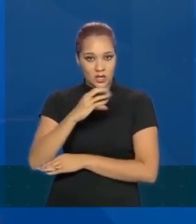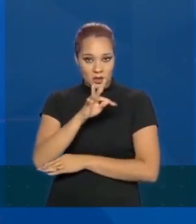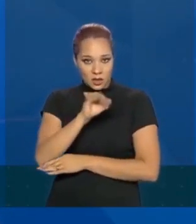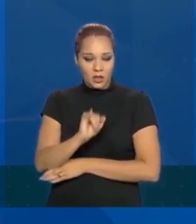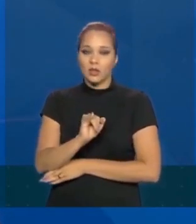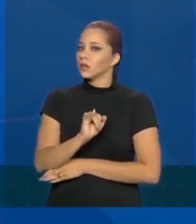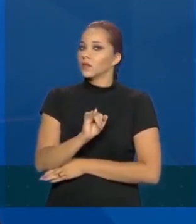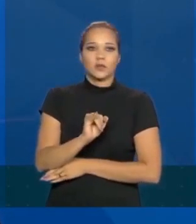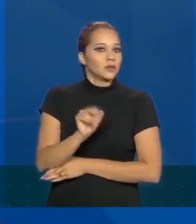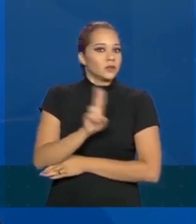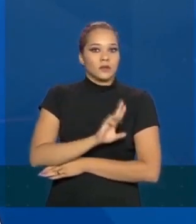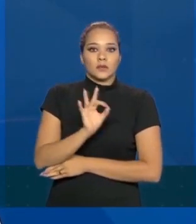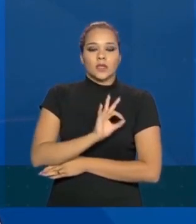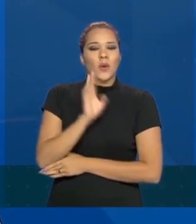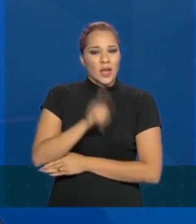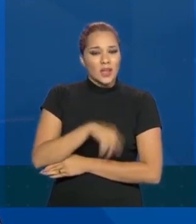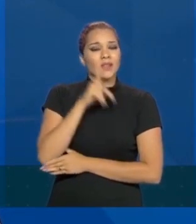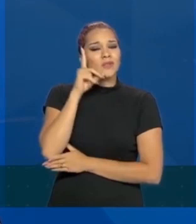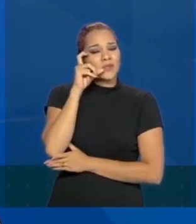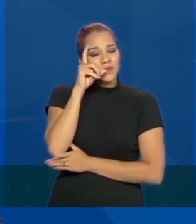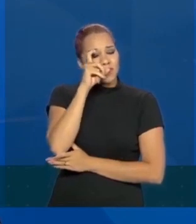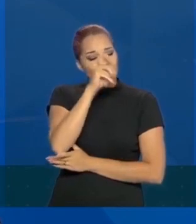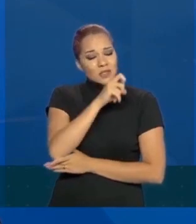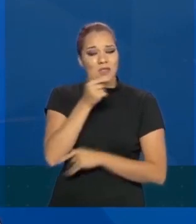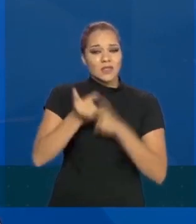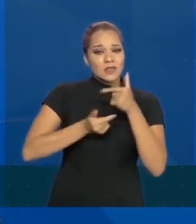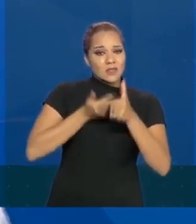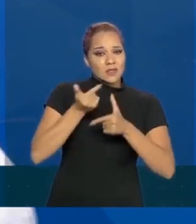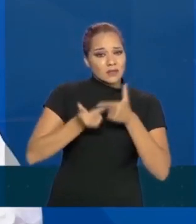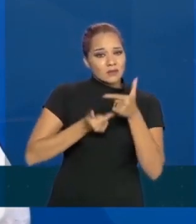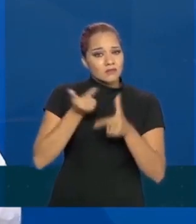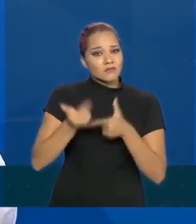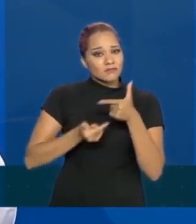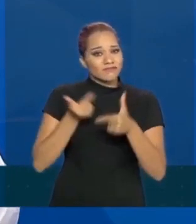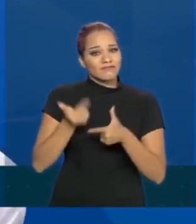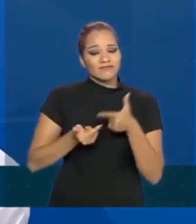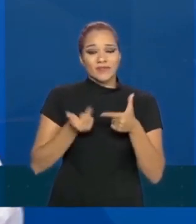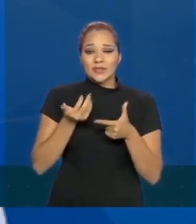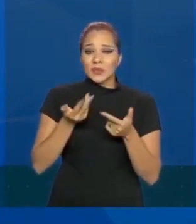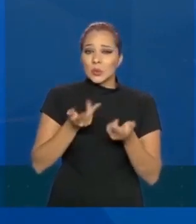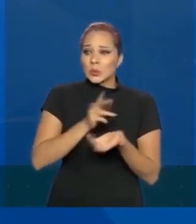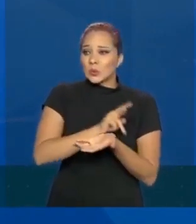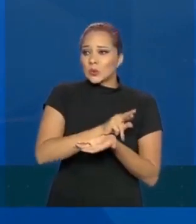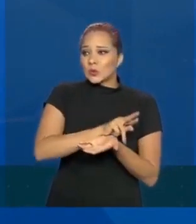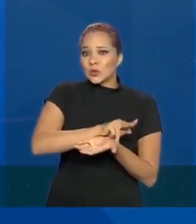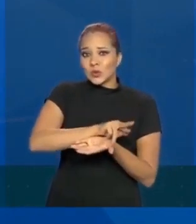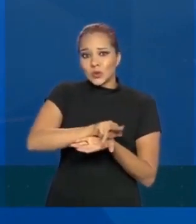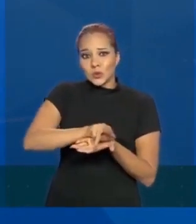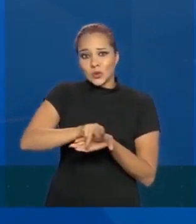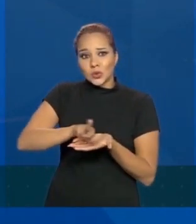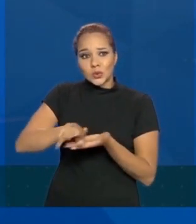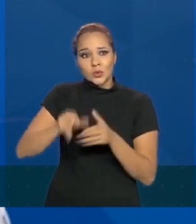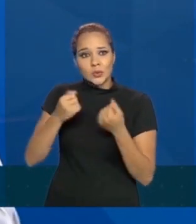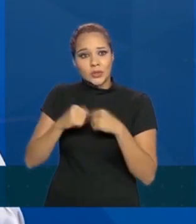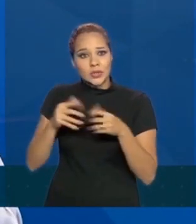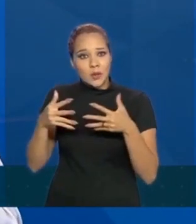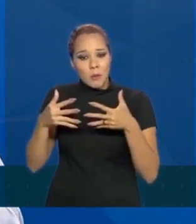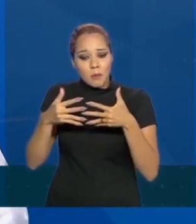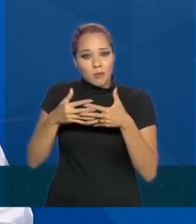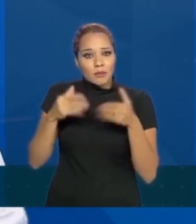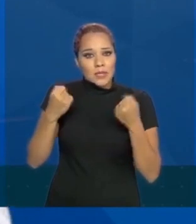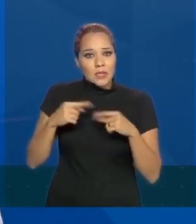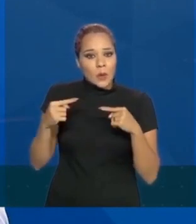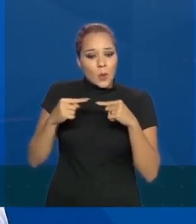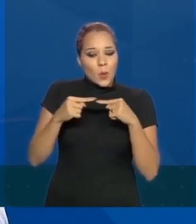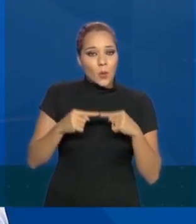-cabeça muito complexo, que a gente está trabalhando com uma enormidade de peças que tem que se encaixar. A gente